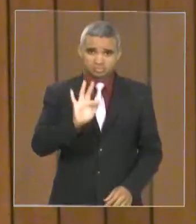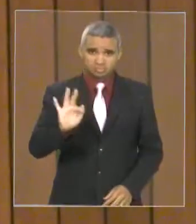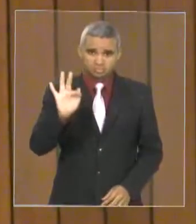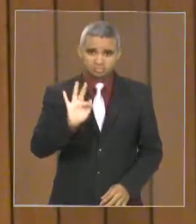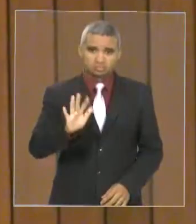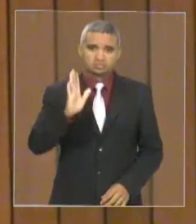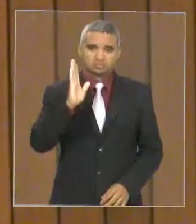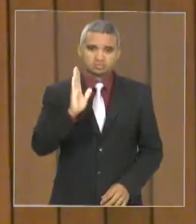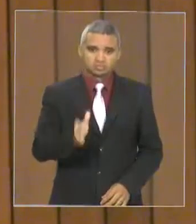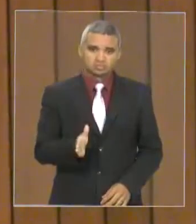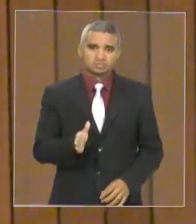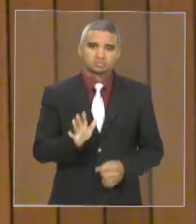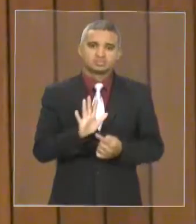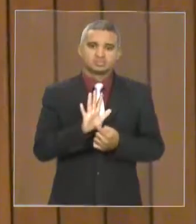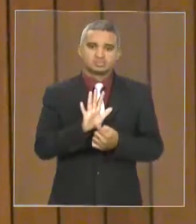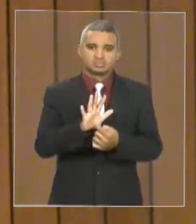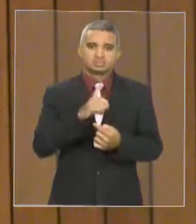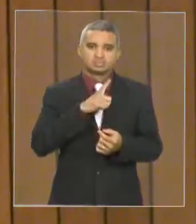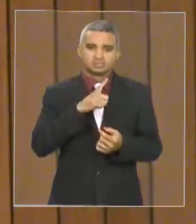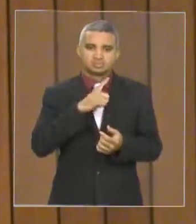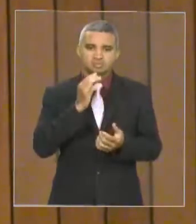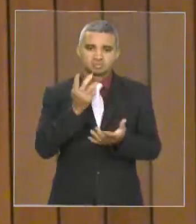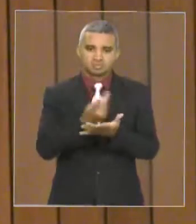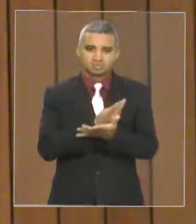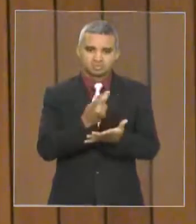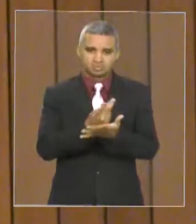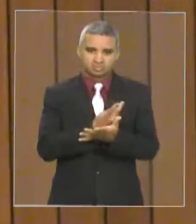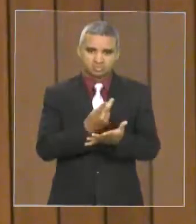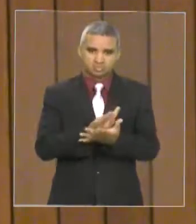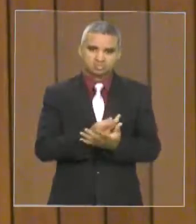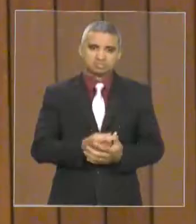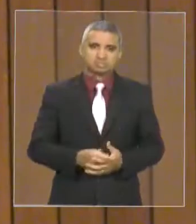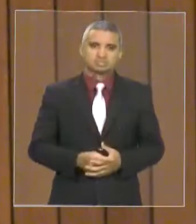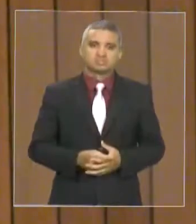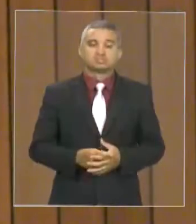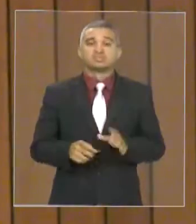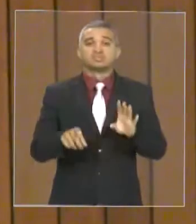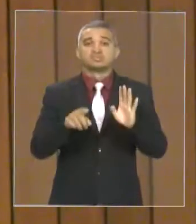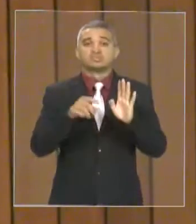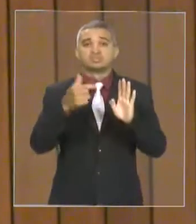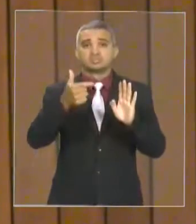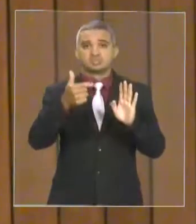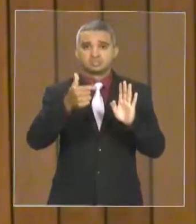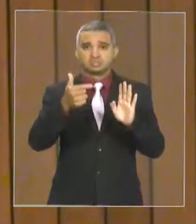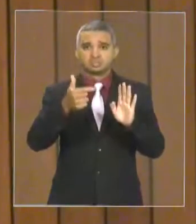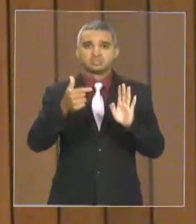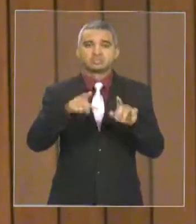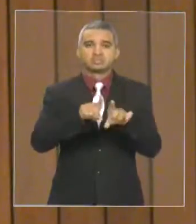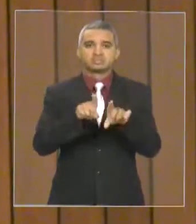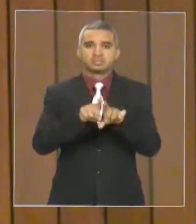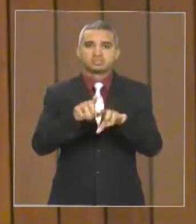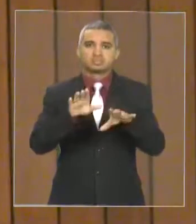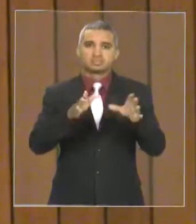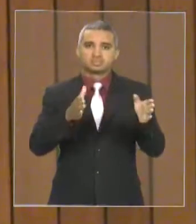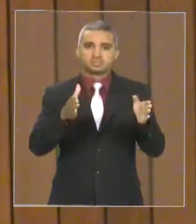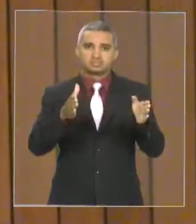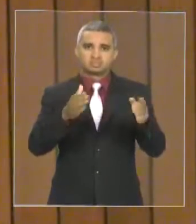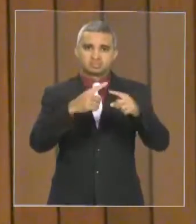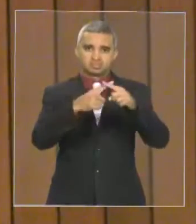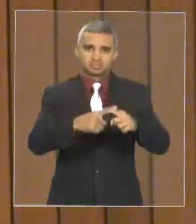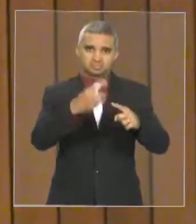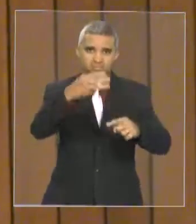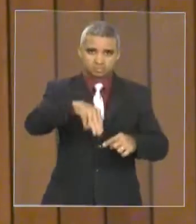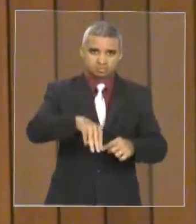essa irregularidade. Eu vou falar item por indo. Segundo, paralisação várias vezes do Campeonato Maranhense de 2017, em